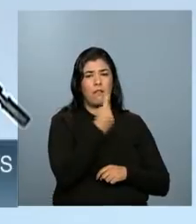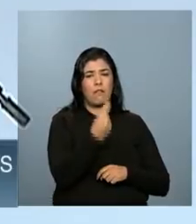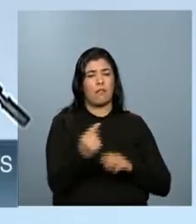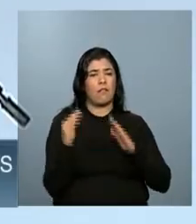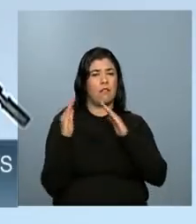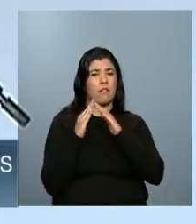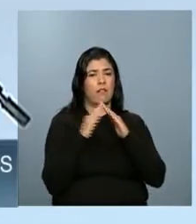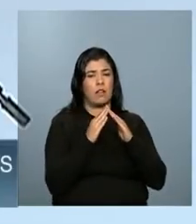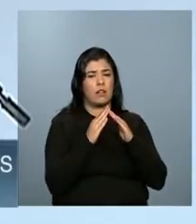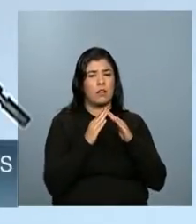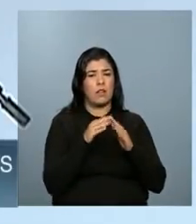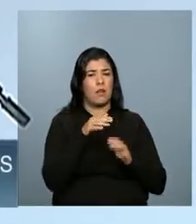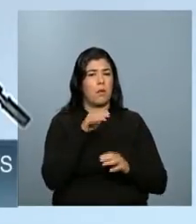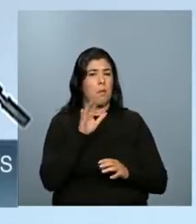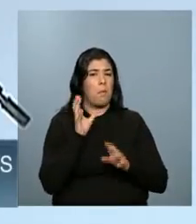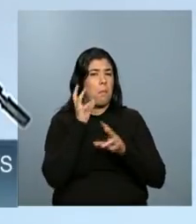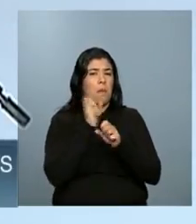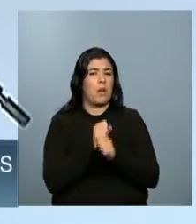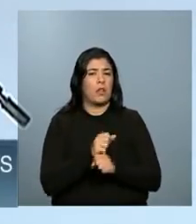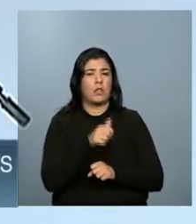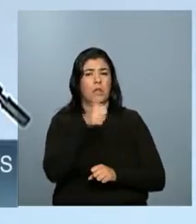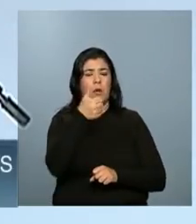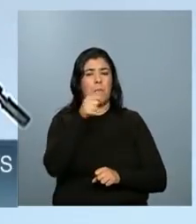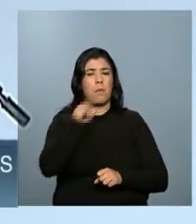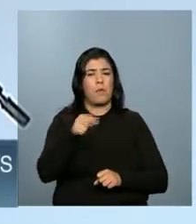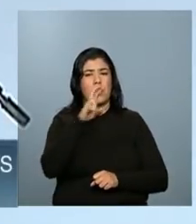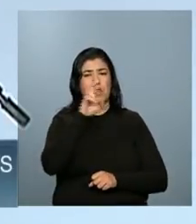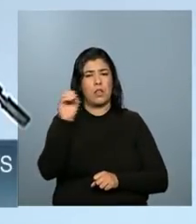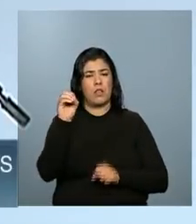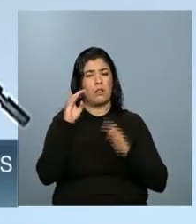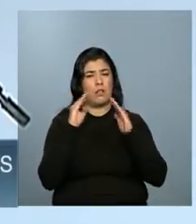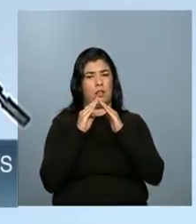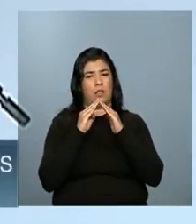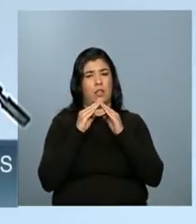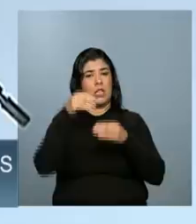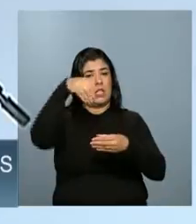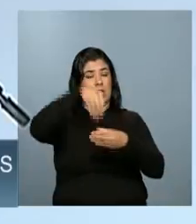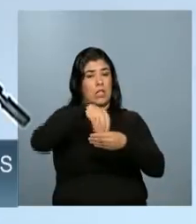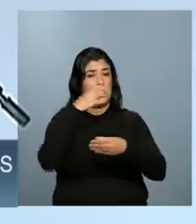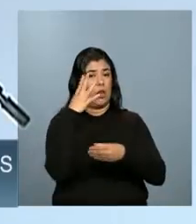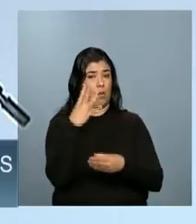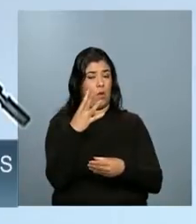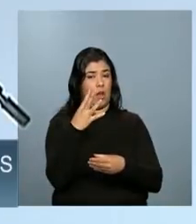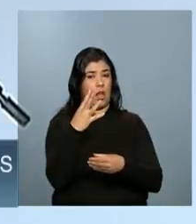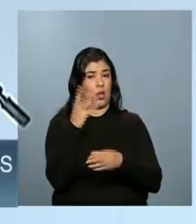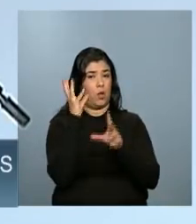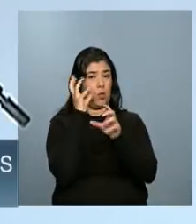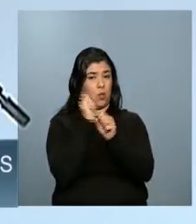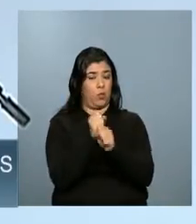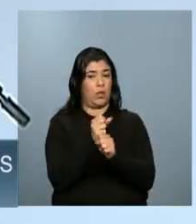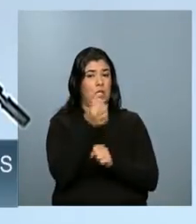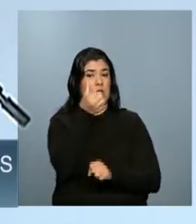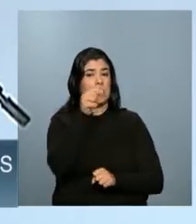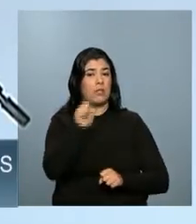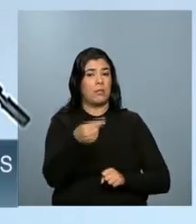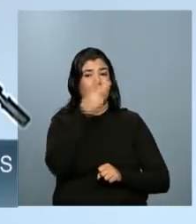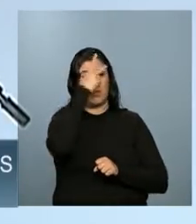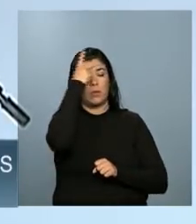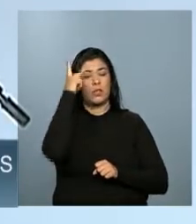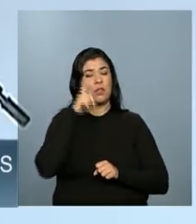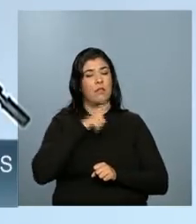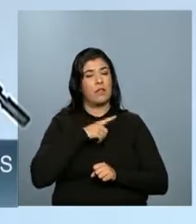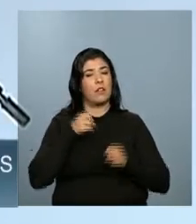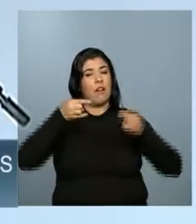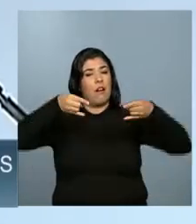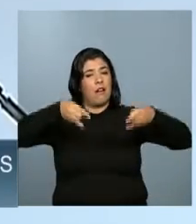casas, nós temos uma média de 4 pessoas, são 6 mil pessoas que vão ter uma cama para